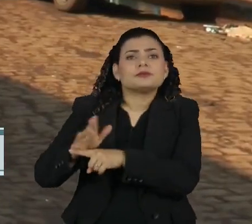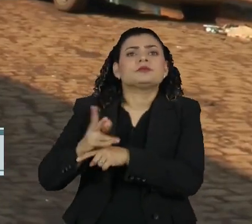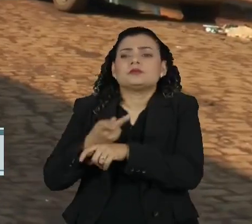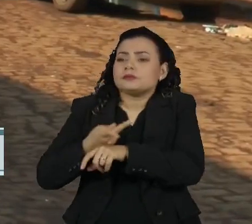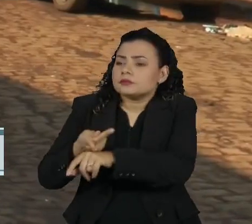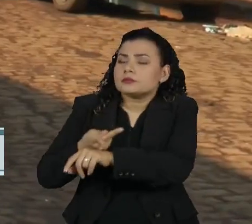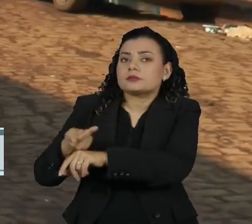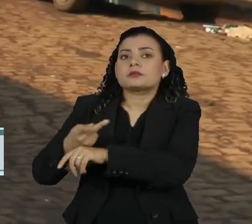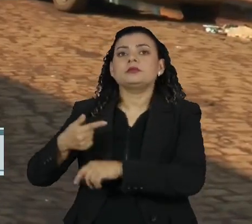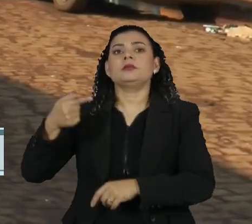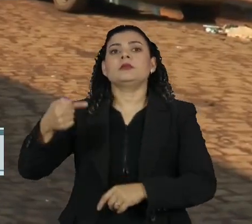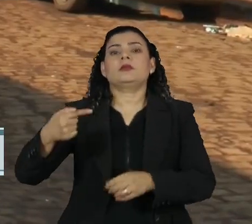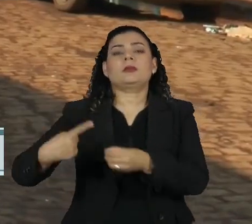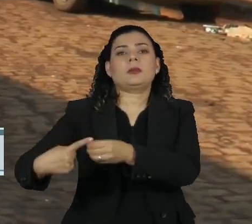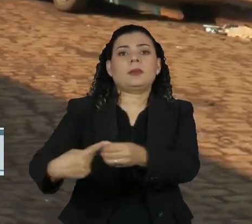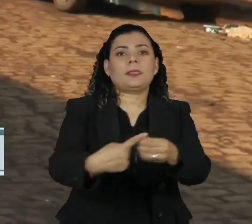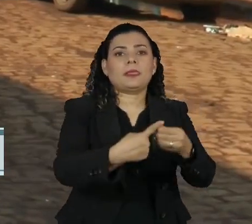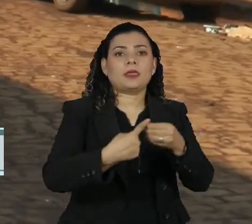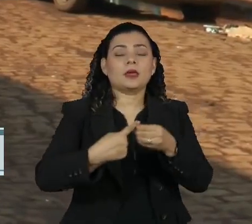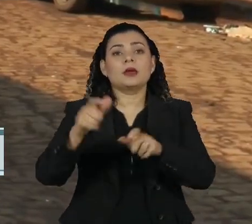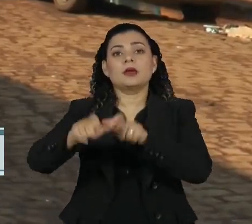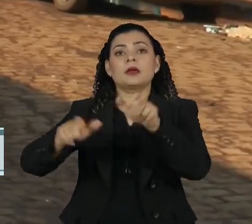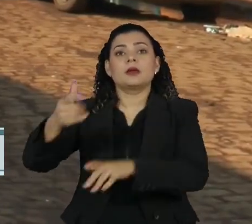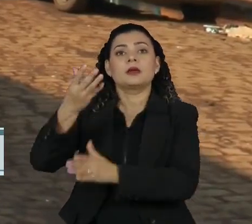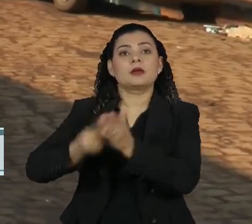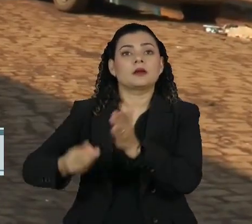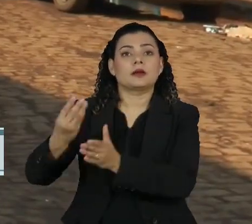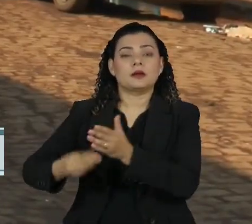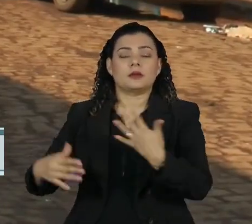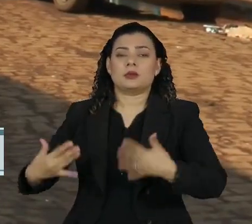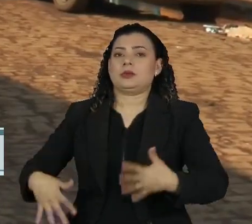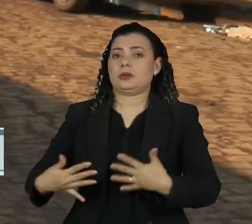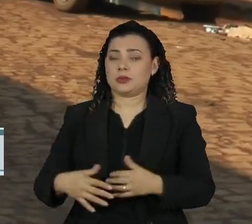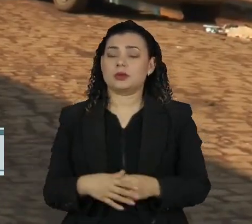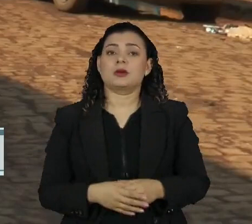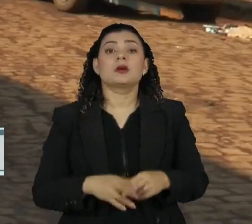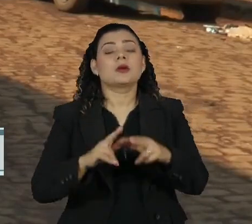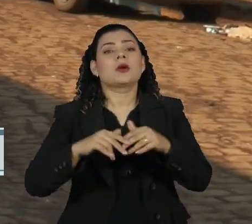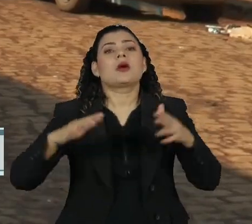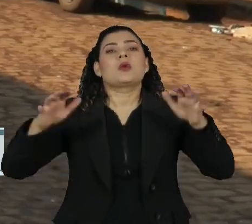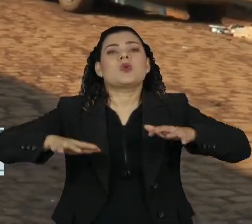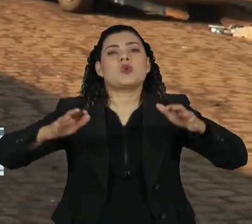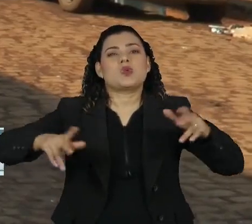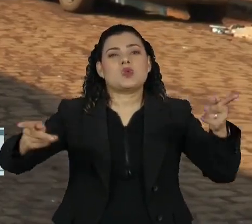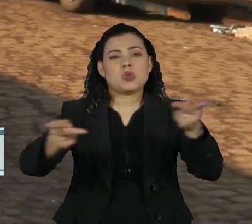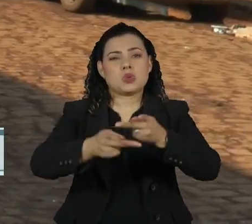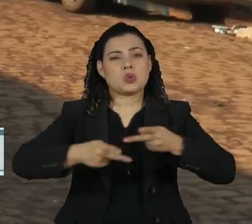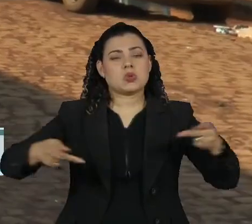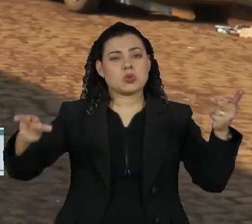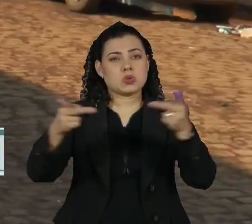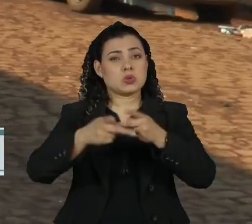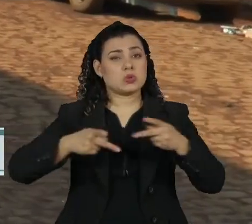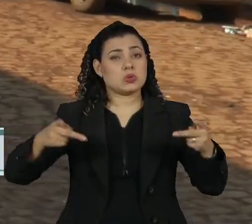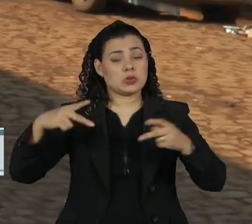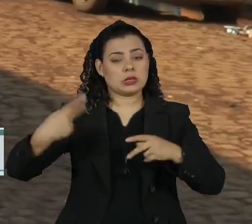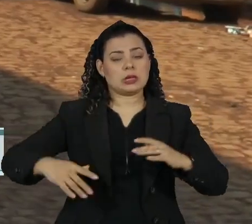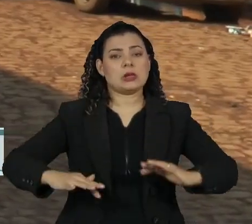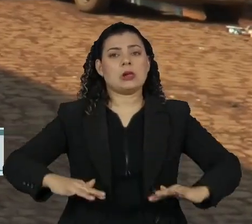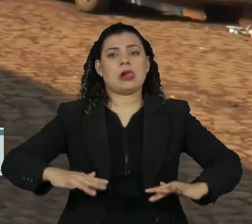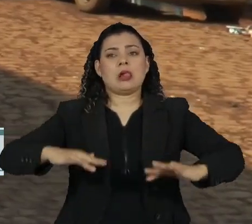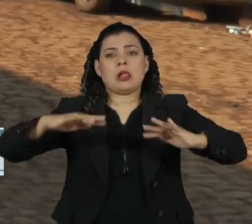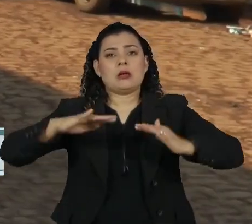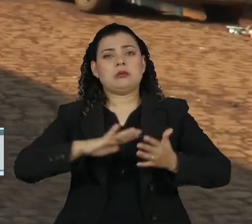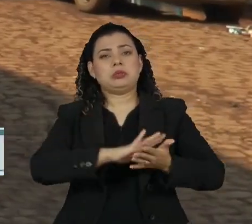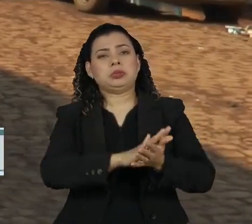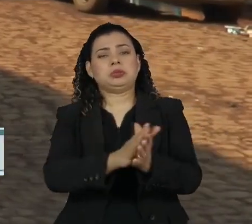busca em sete municípios pelas pessoas que seguem desaparecidas após a passagem do ciclone e dos temporais que causaram